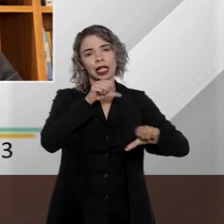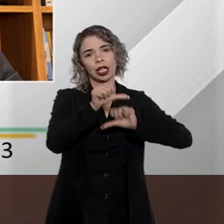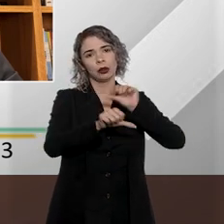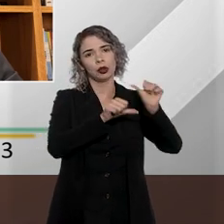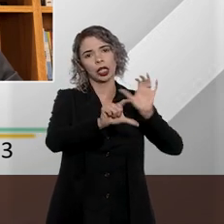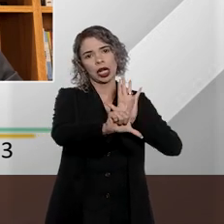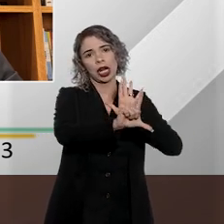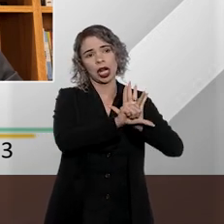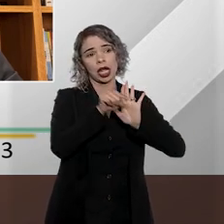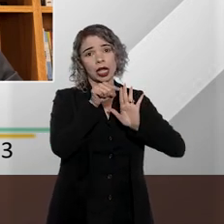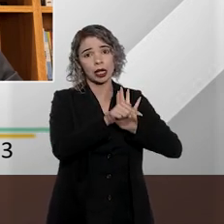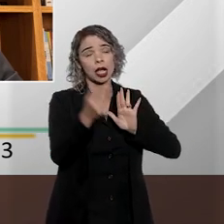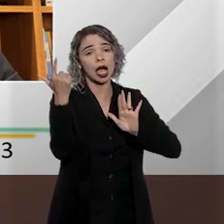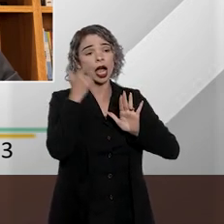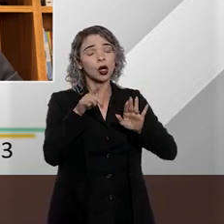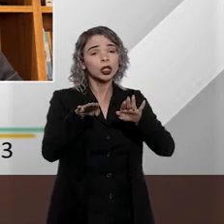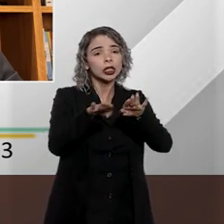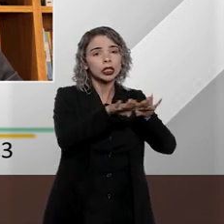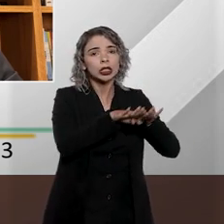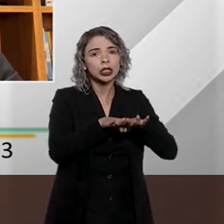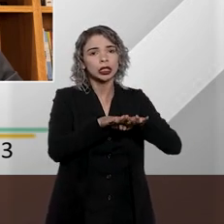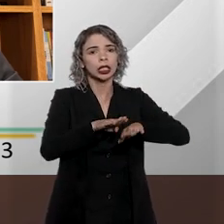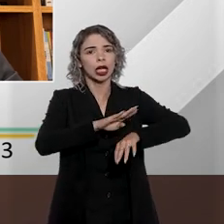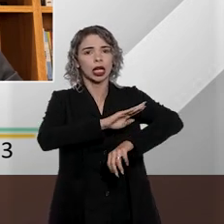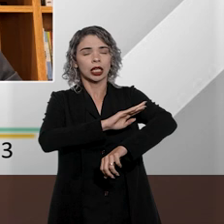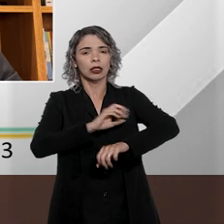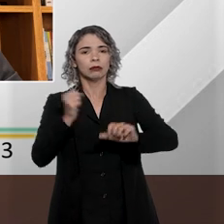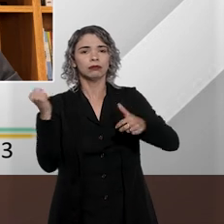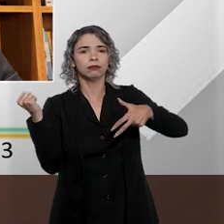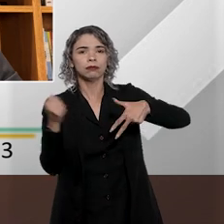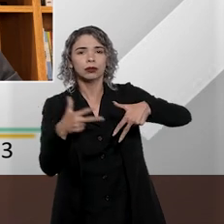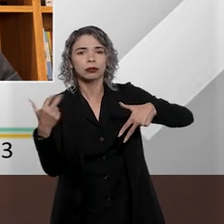alteração legislativa para equiparar a injúria com o racismo?